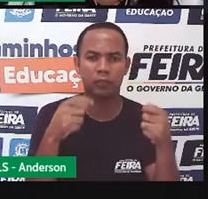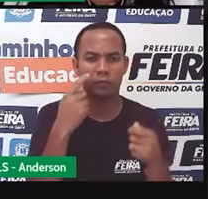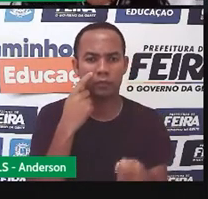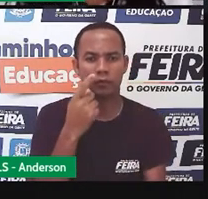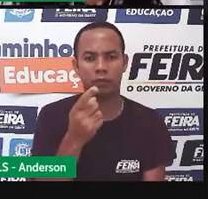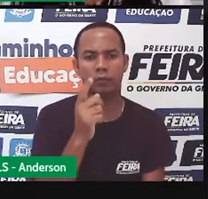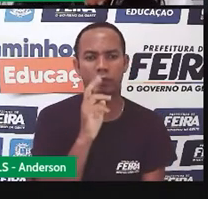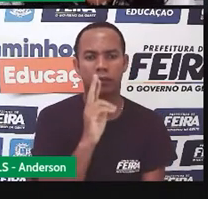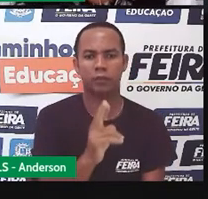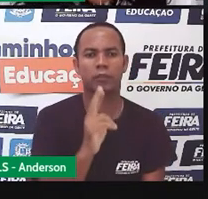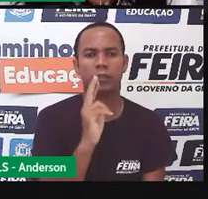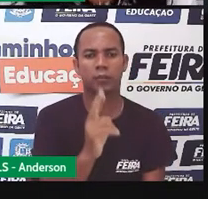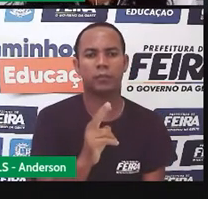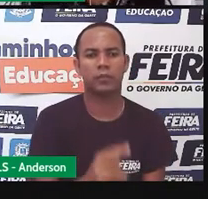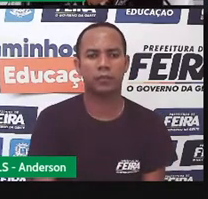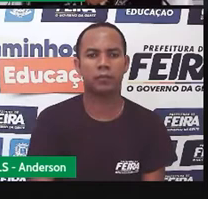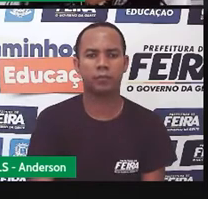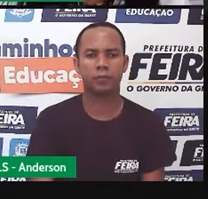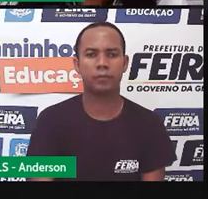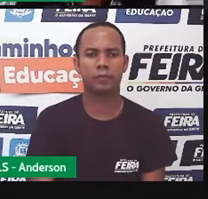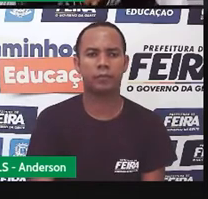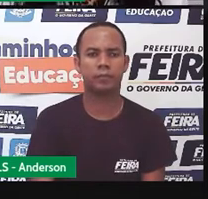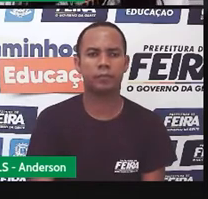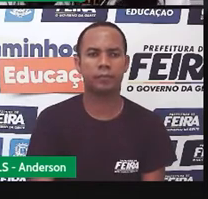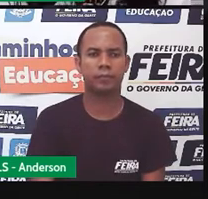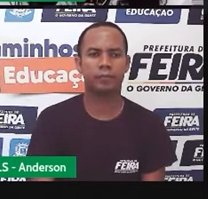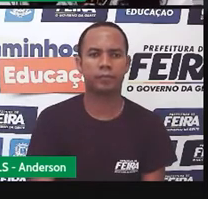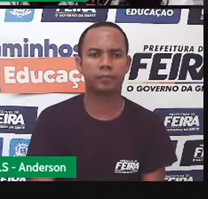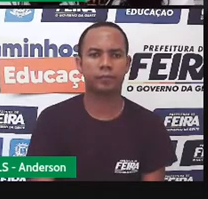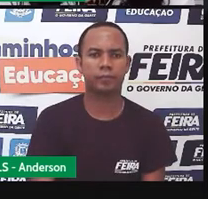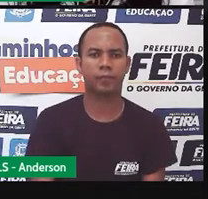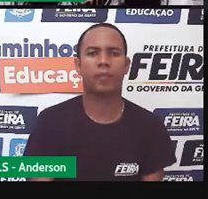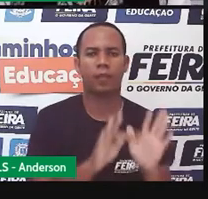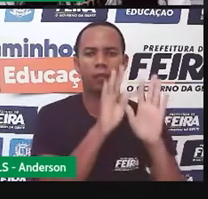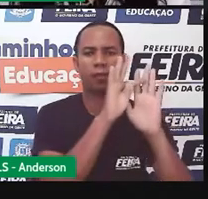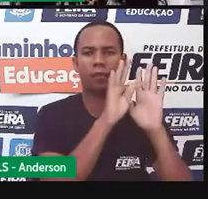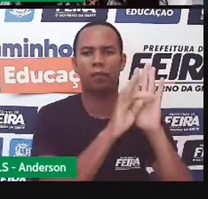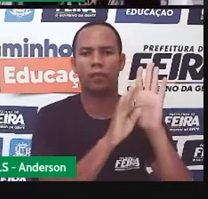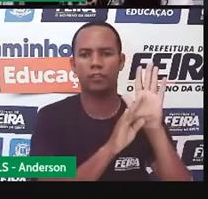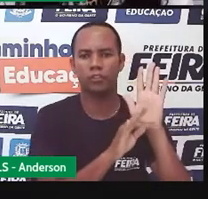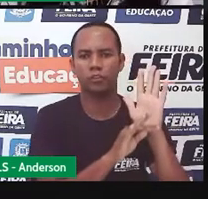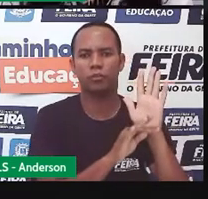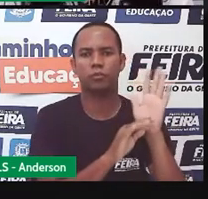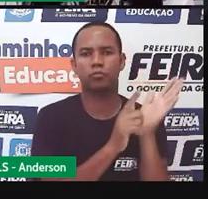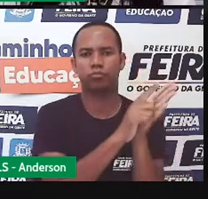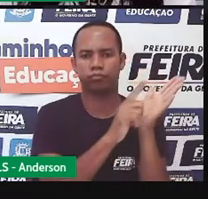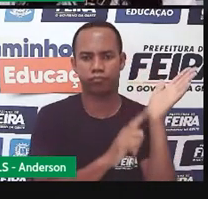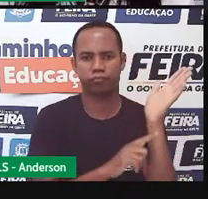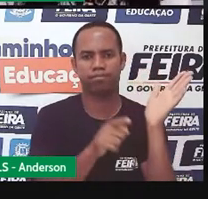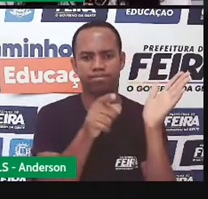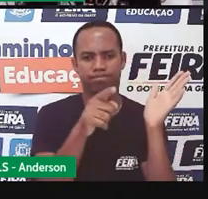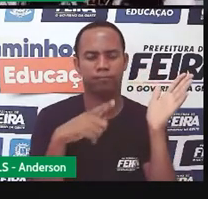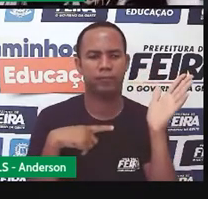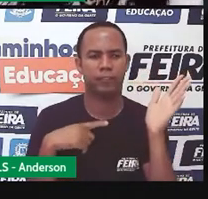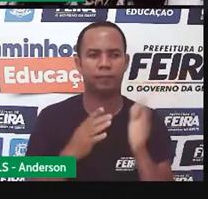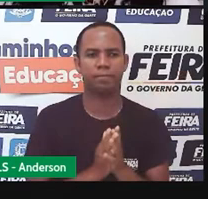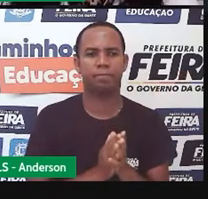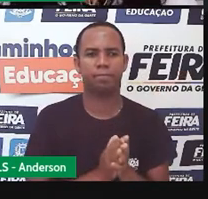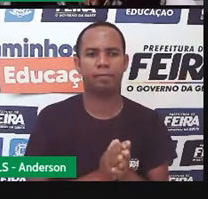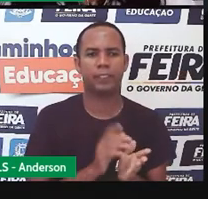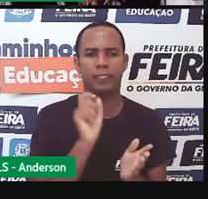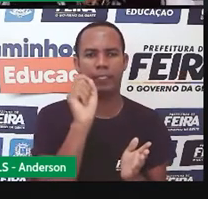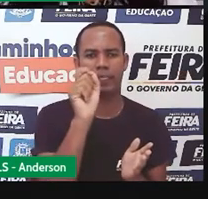respondidas aqui, no texto jornalístico. E outra coisa, quem escreveu